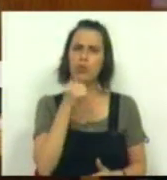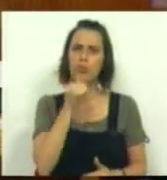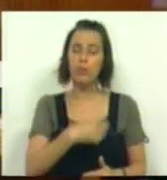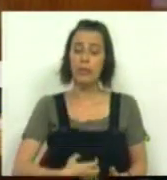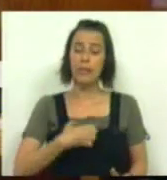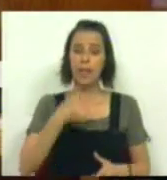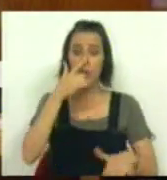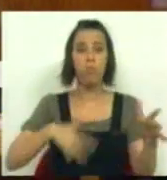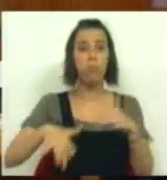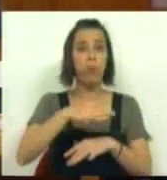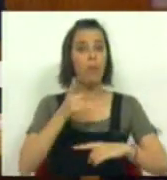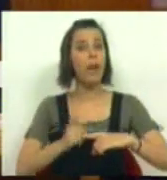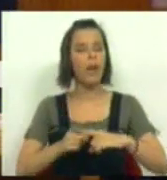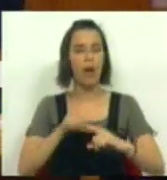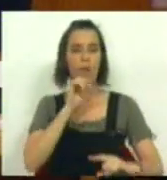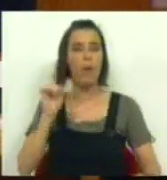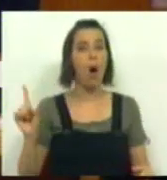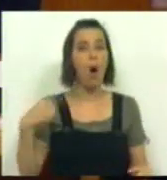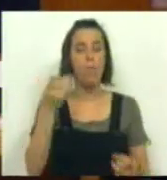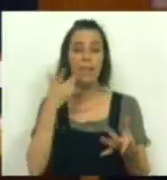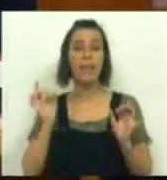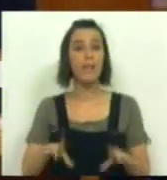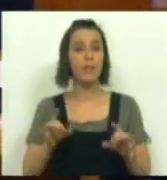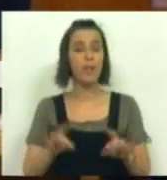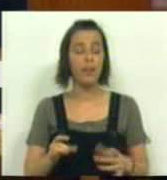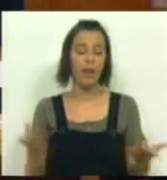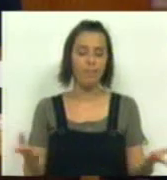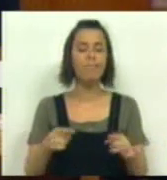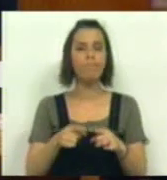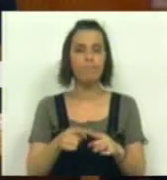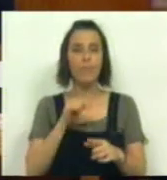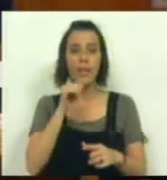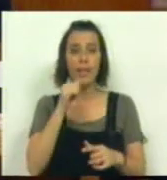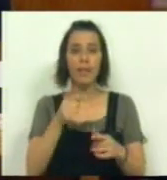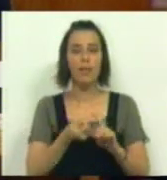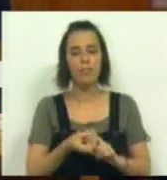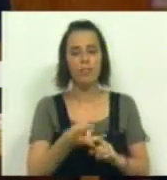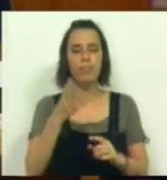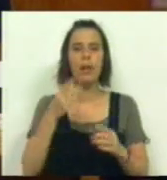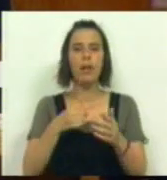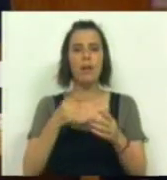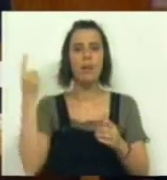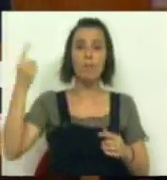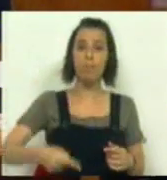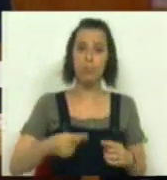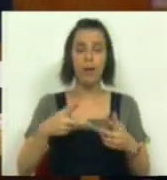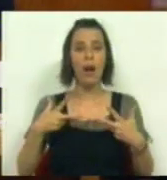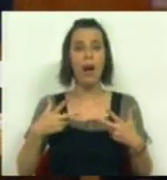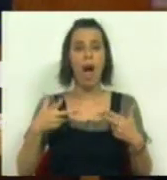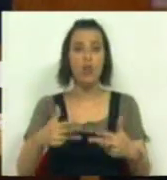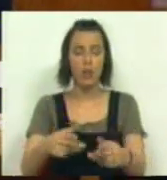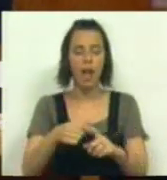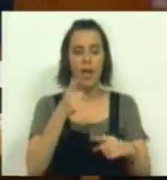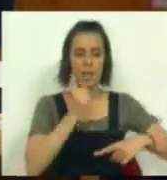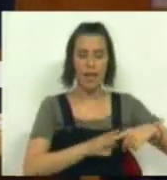vivido pelo povo grego podia ter sido evitado. À medida que os sucessivos pacotes de austeridade foram impostos aos gregos,